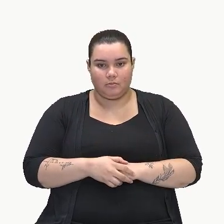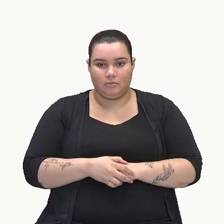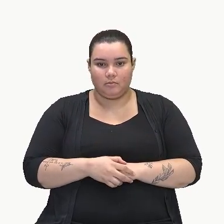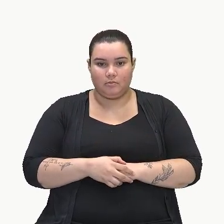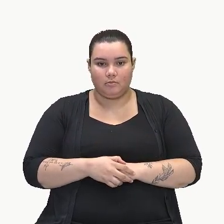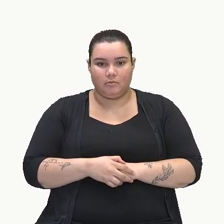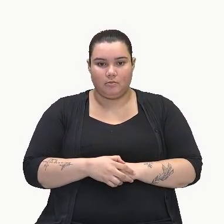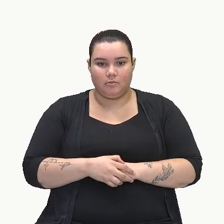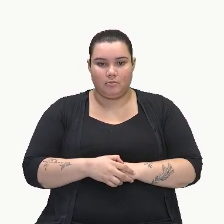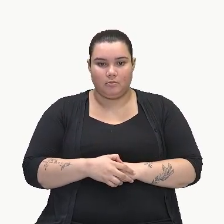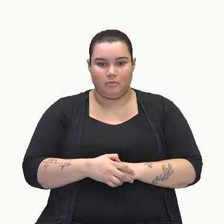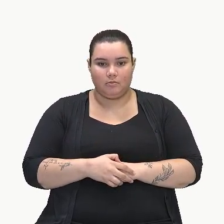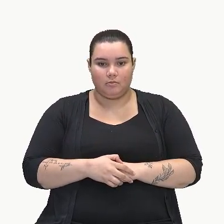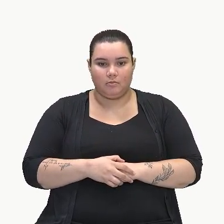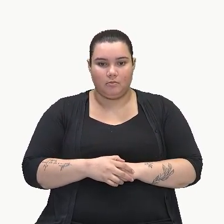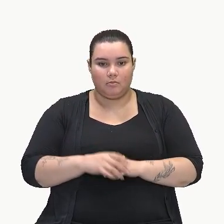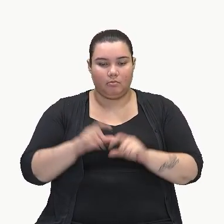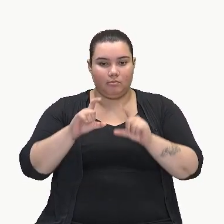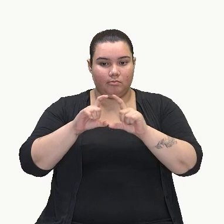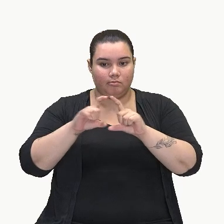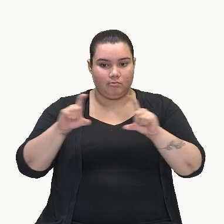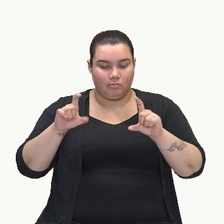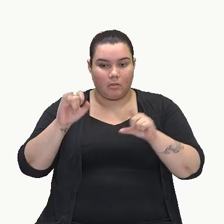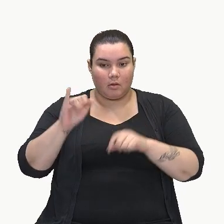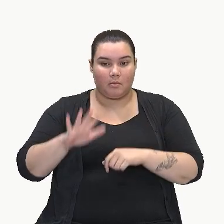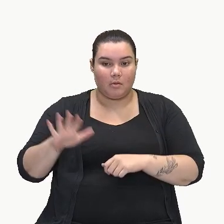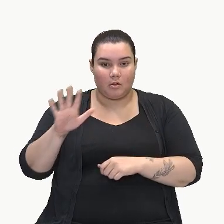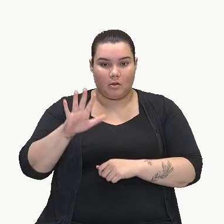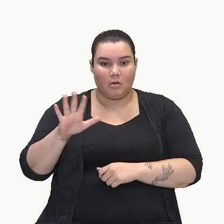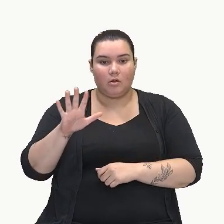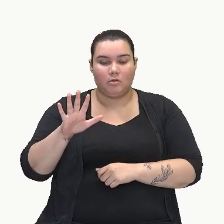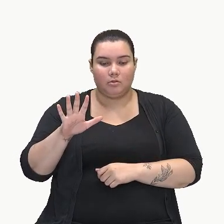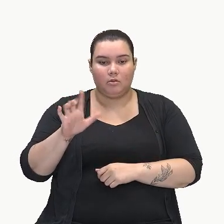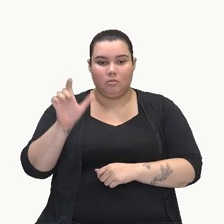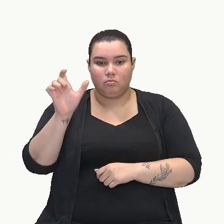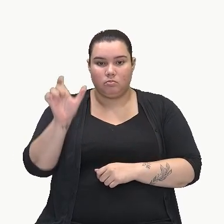este quadrado aqui, que eu estou fazendo de azul,